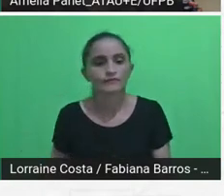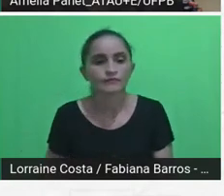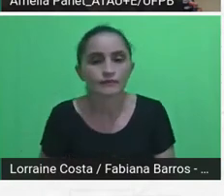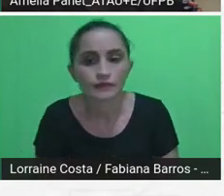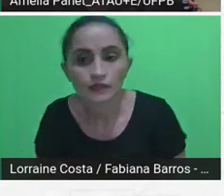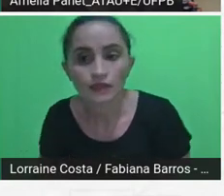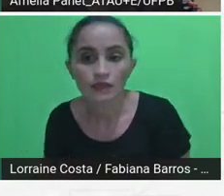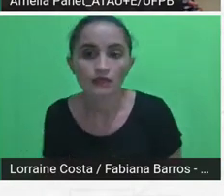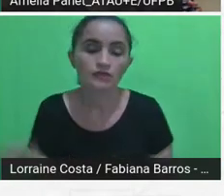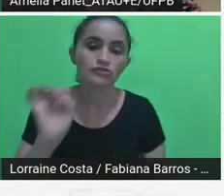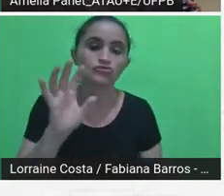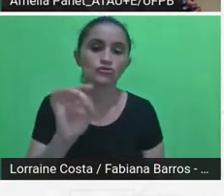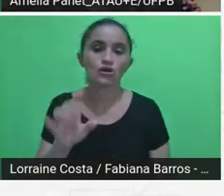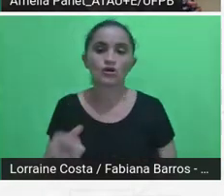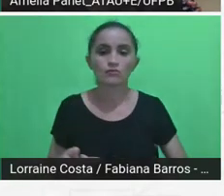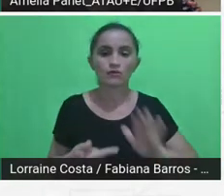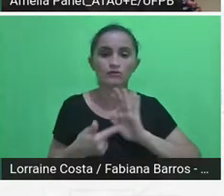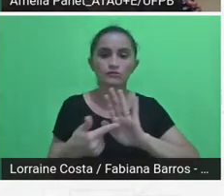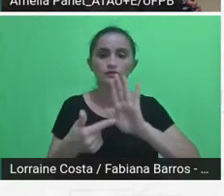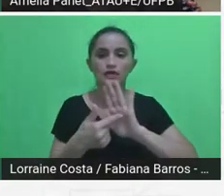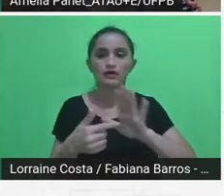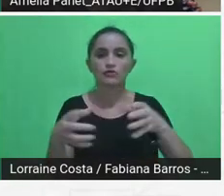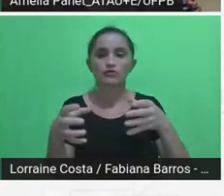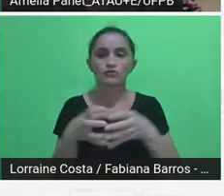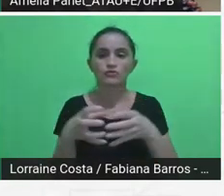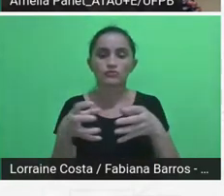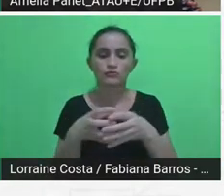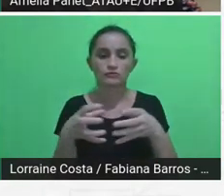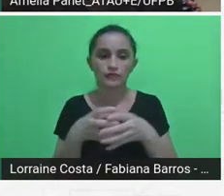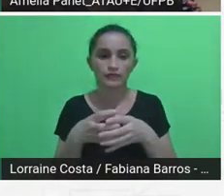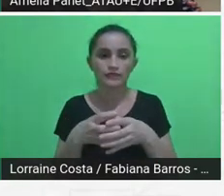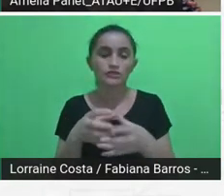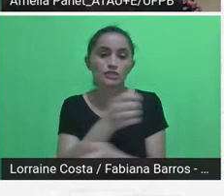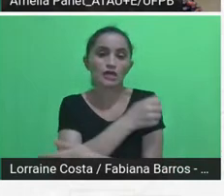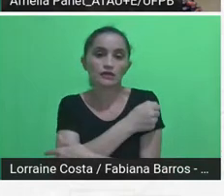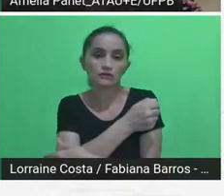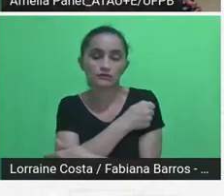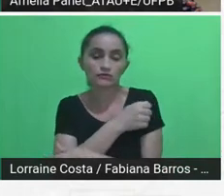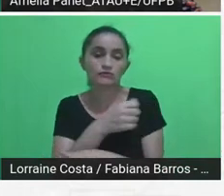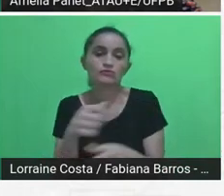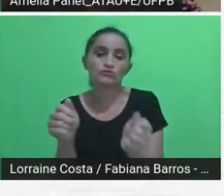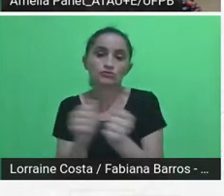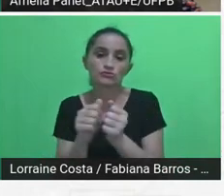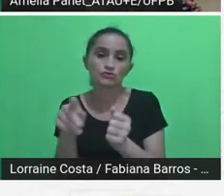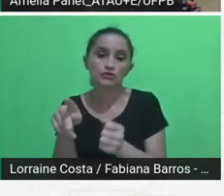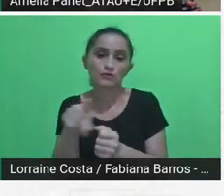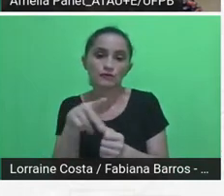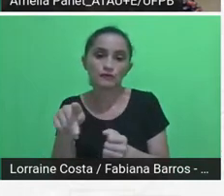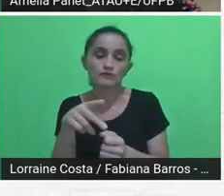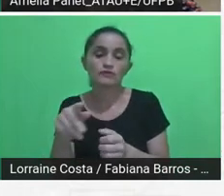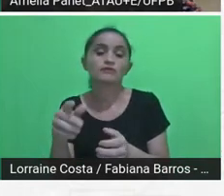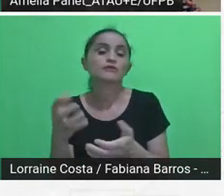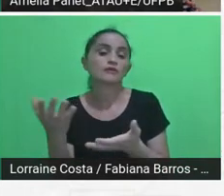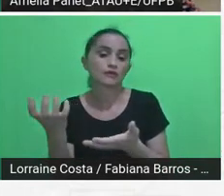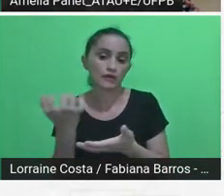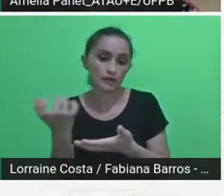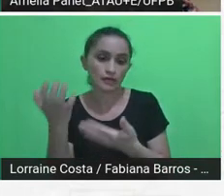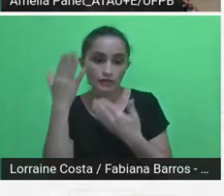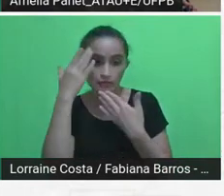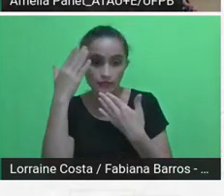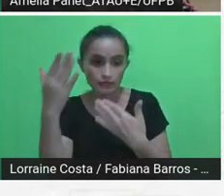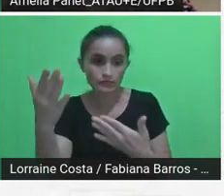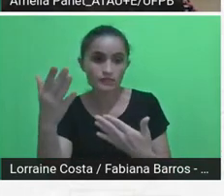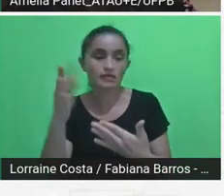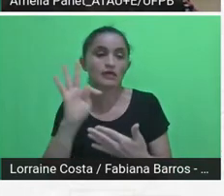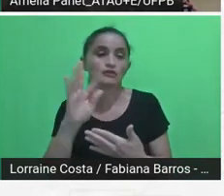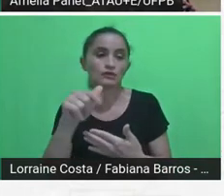apresentar parte da nossa equipe de alunos e professores, e agradecer muito a todos